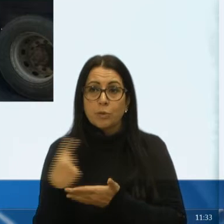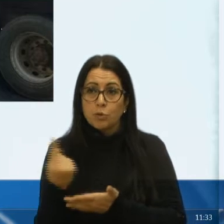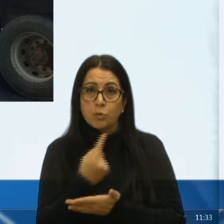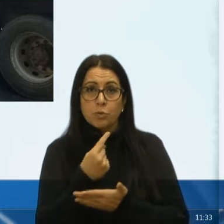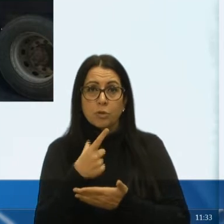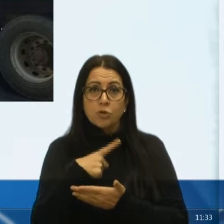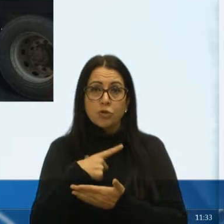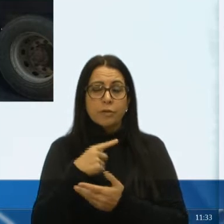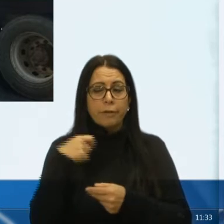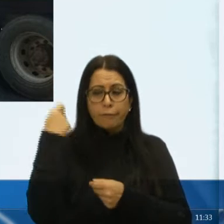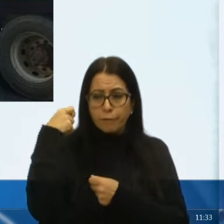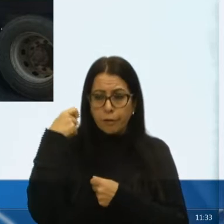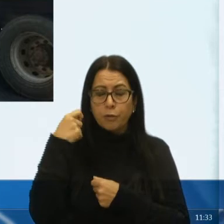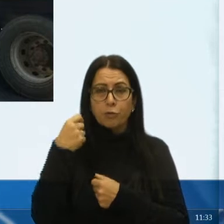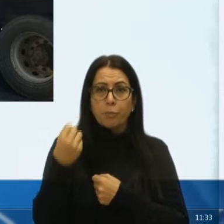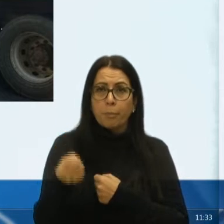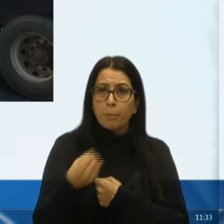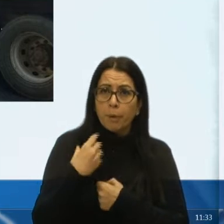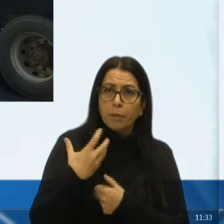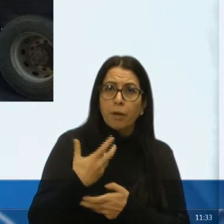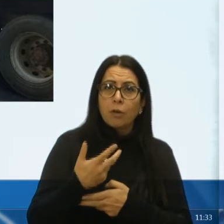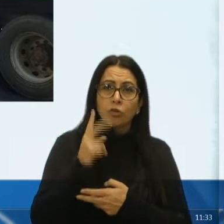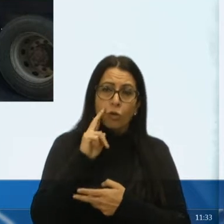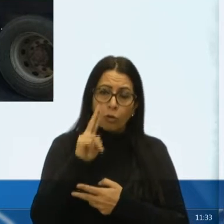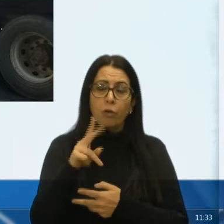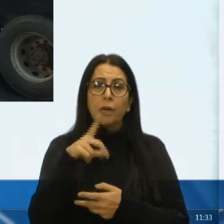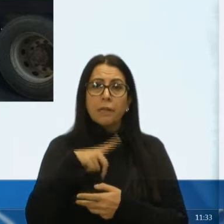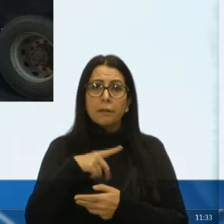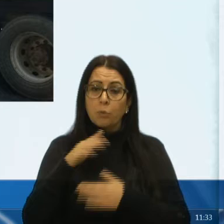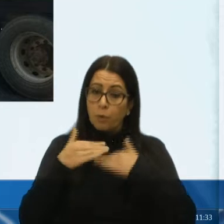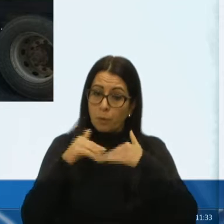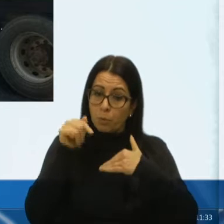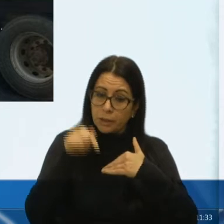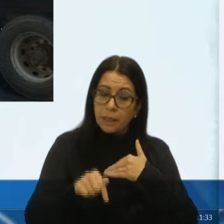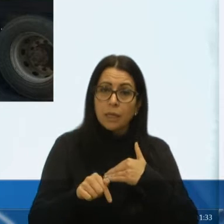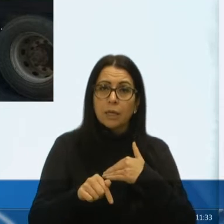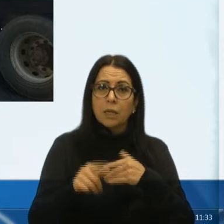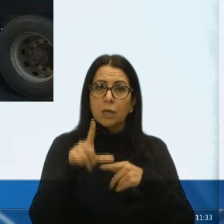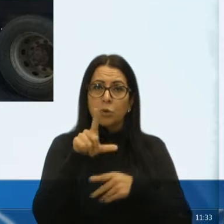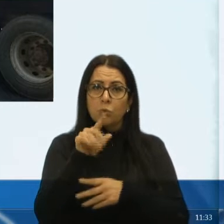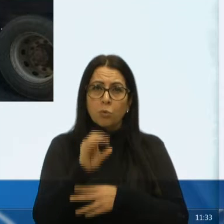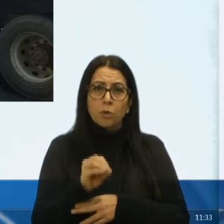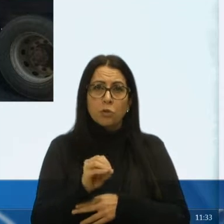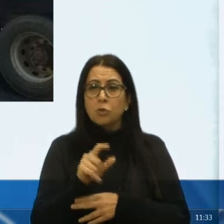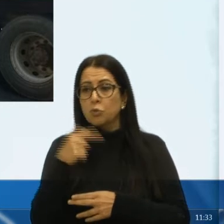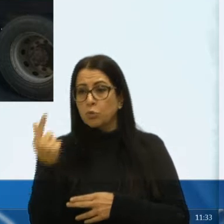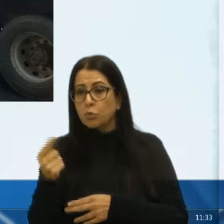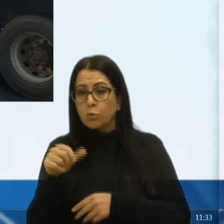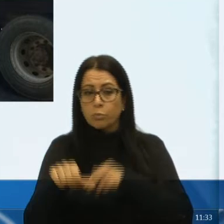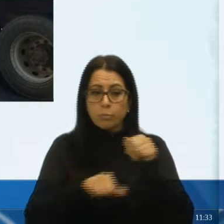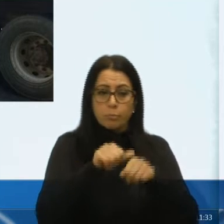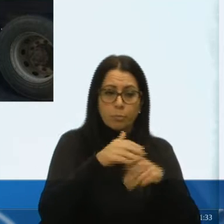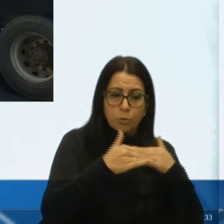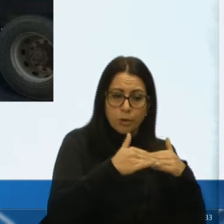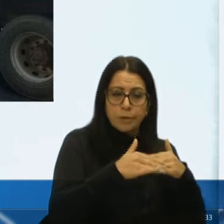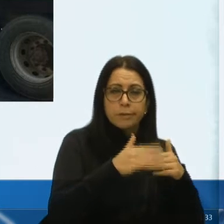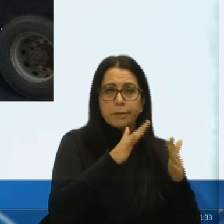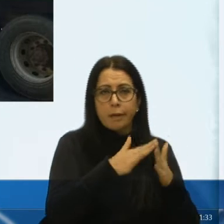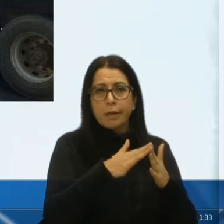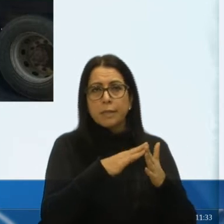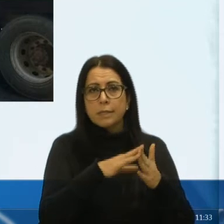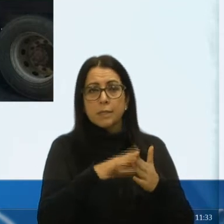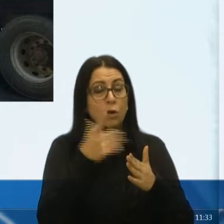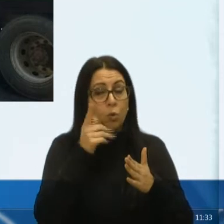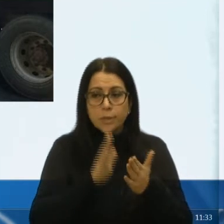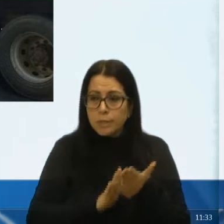recebiam vídeos, recebiam mensagens, dizendo, olha, tem um caminhão aqui do lixo, ou caminhão de mudança, ou está aqui e não